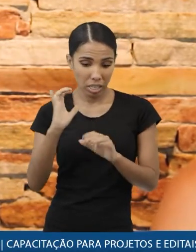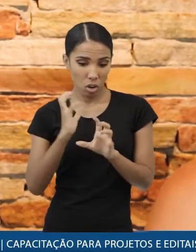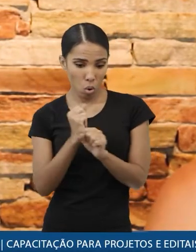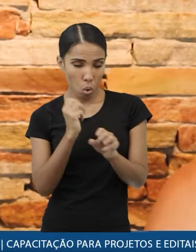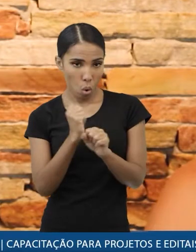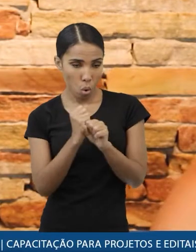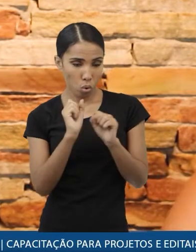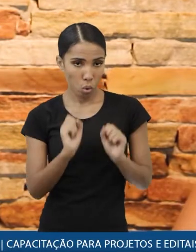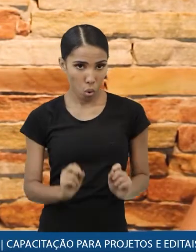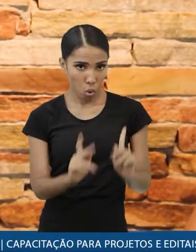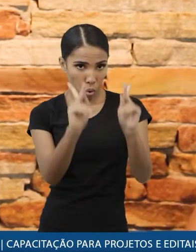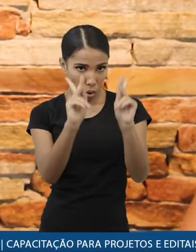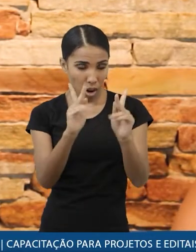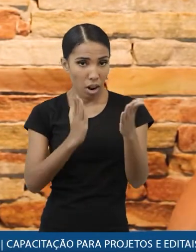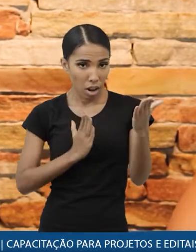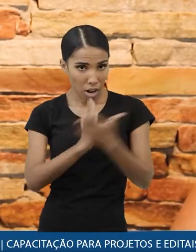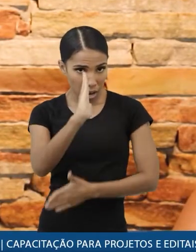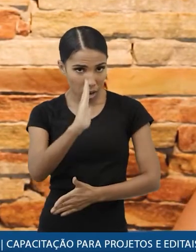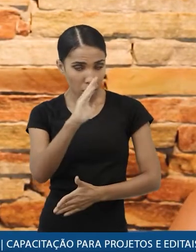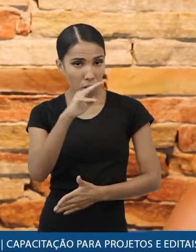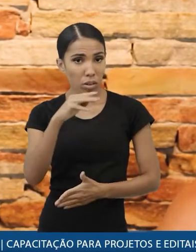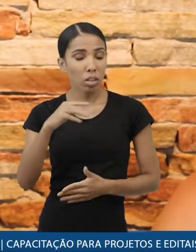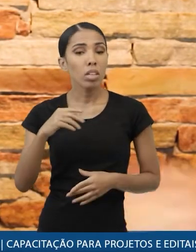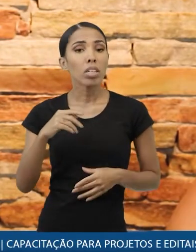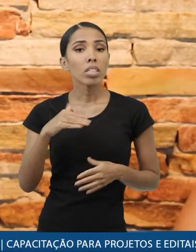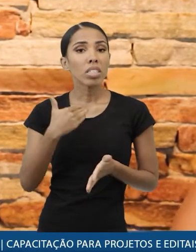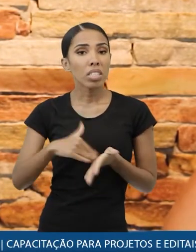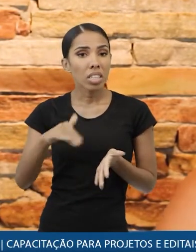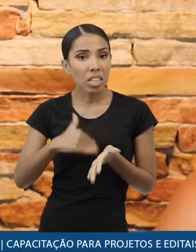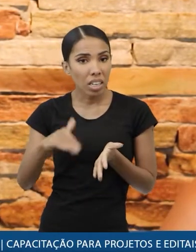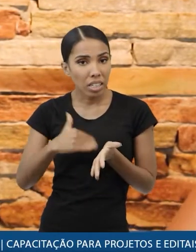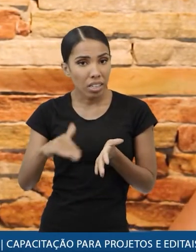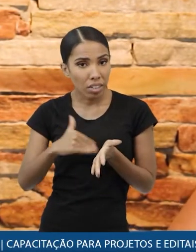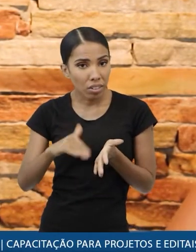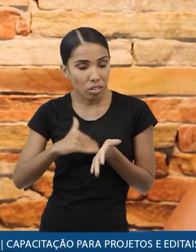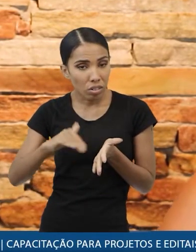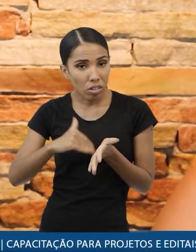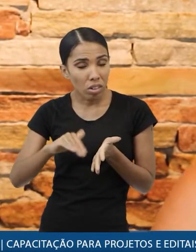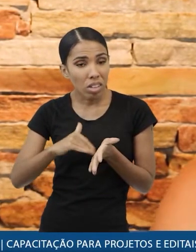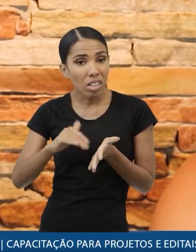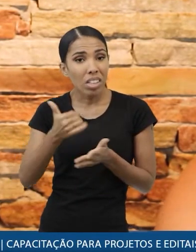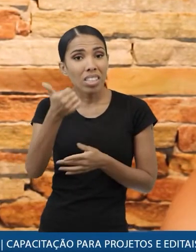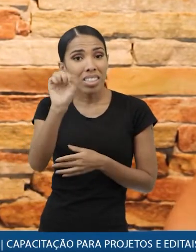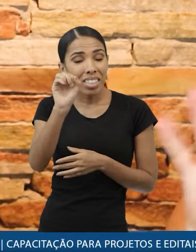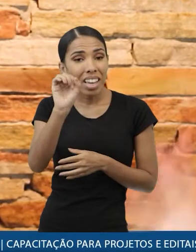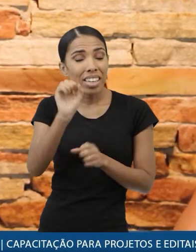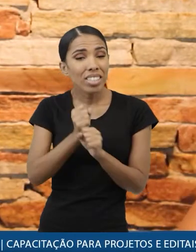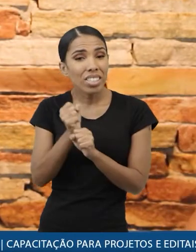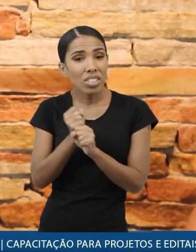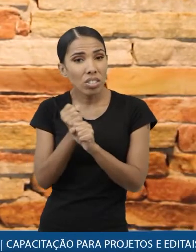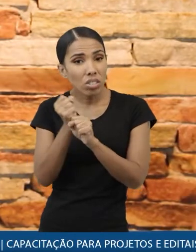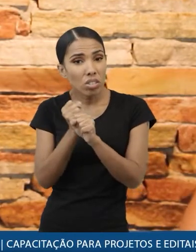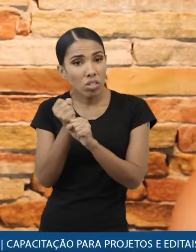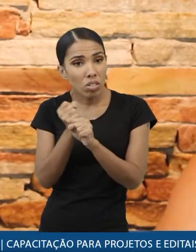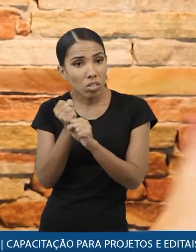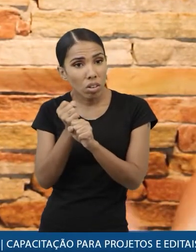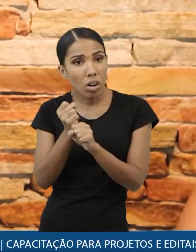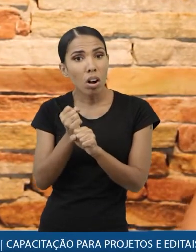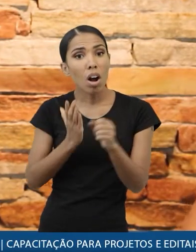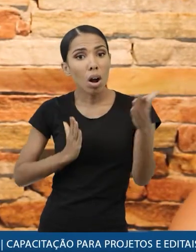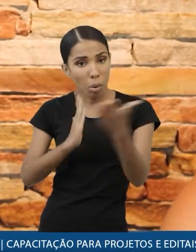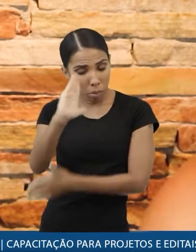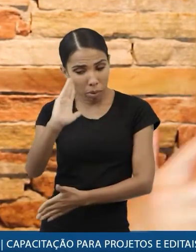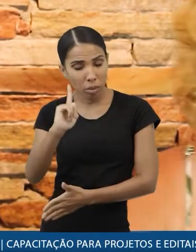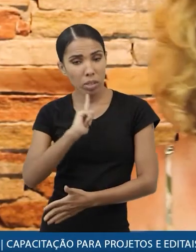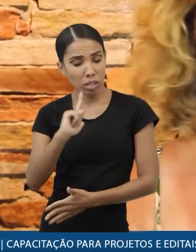prestação de contas está tudo ok está aprovada pelo ministério pela secretaria ou pelo algo competente eles têm até 10 anos para apesar da